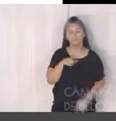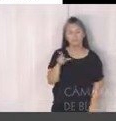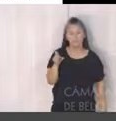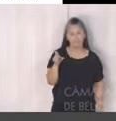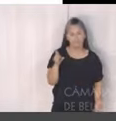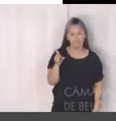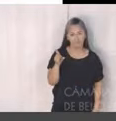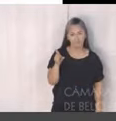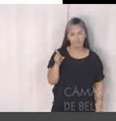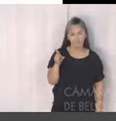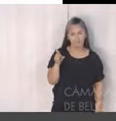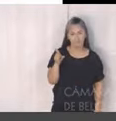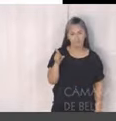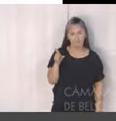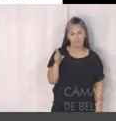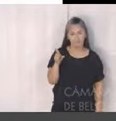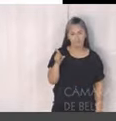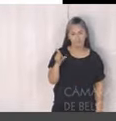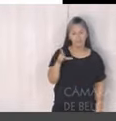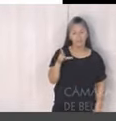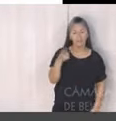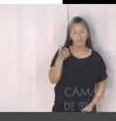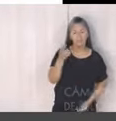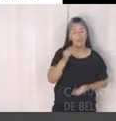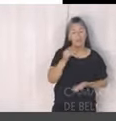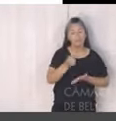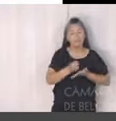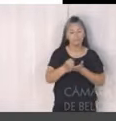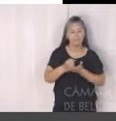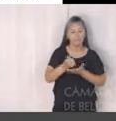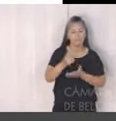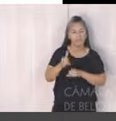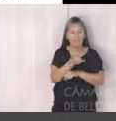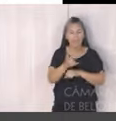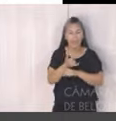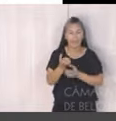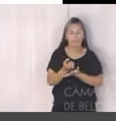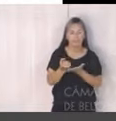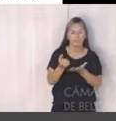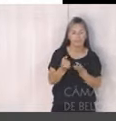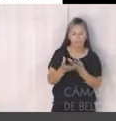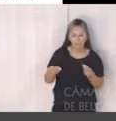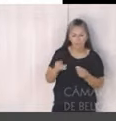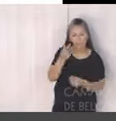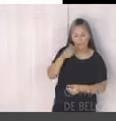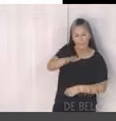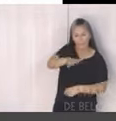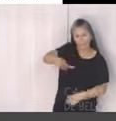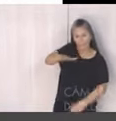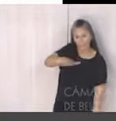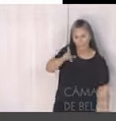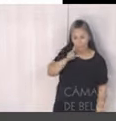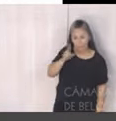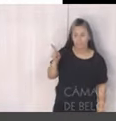complexo Varsa da Palma, Morro das Pedras, Itacoaril, Cabana Pai Tomás, aglomerado Aeroporto São Tomás e aglomerado